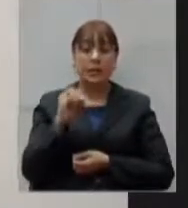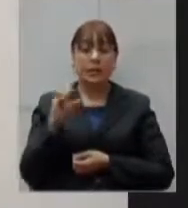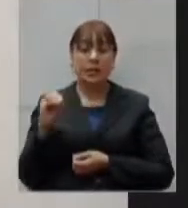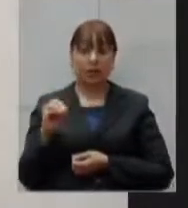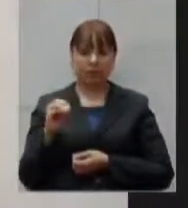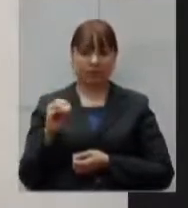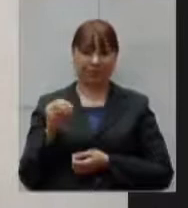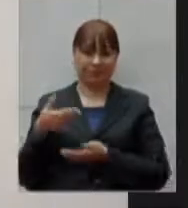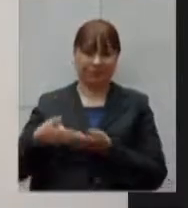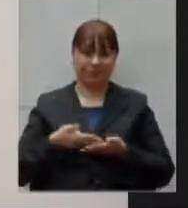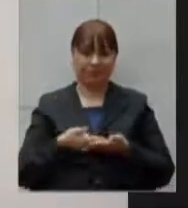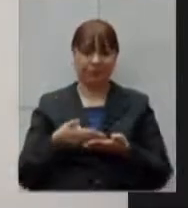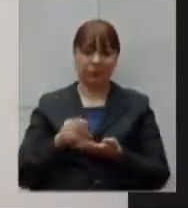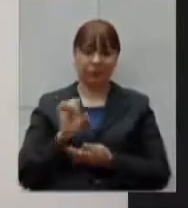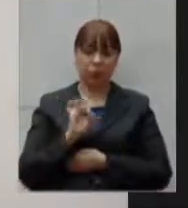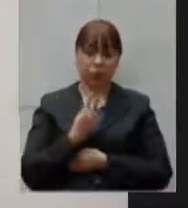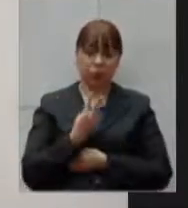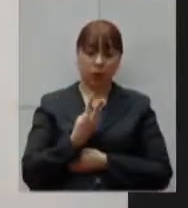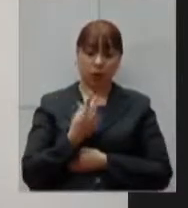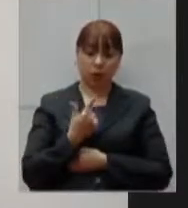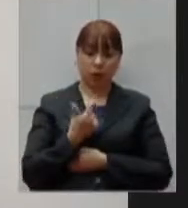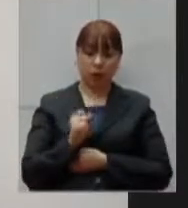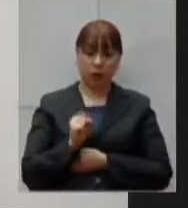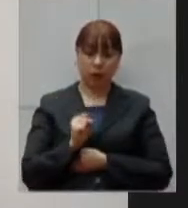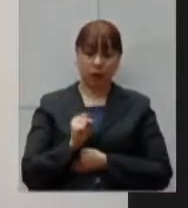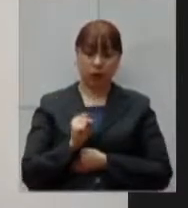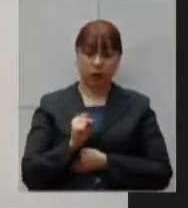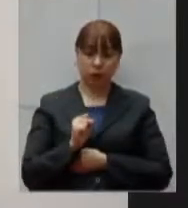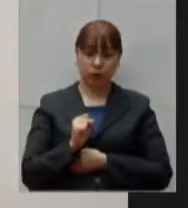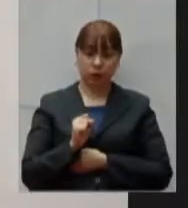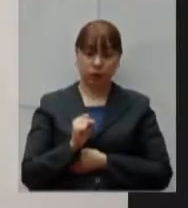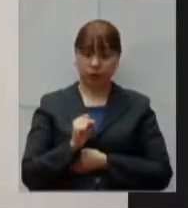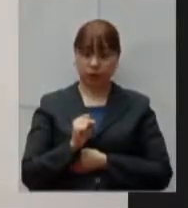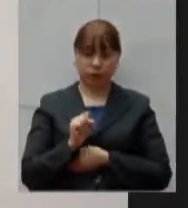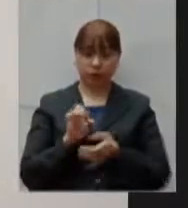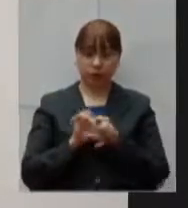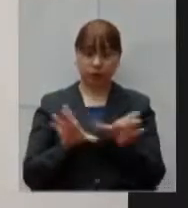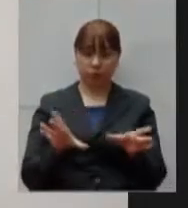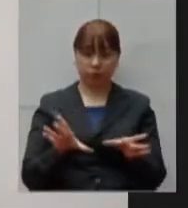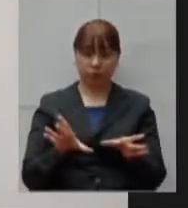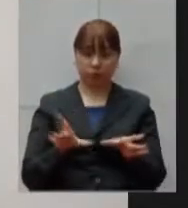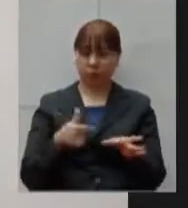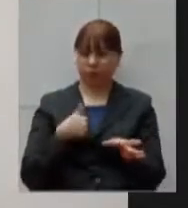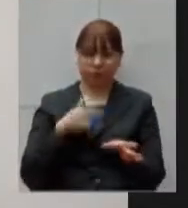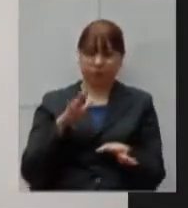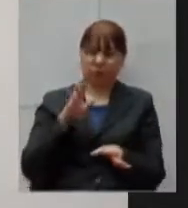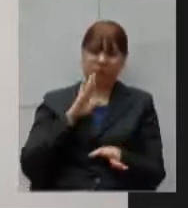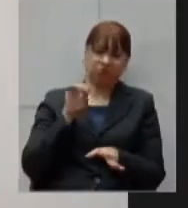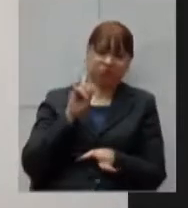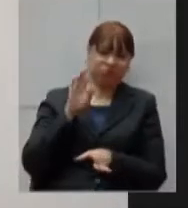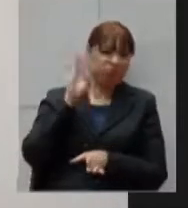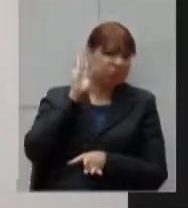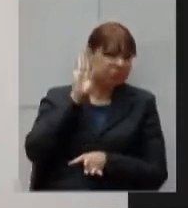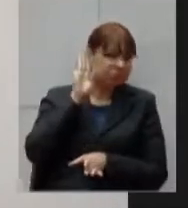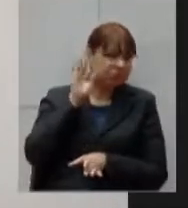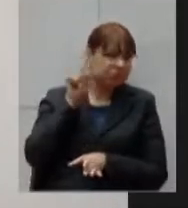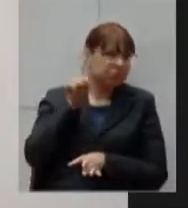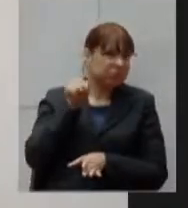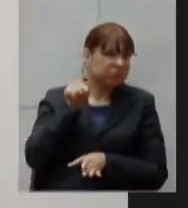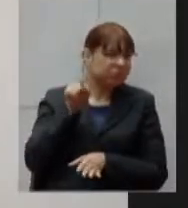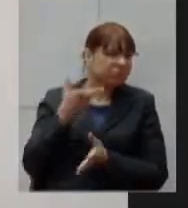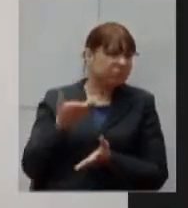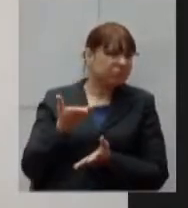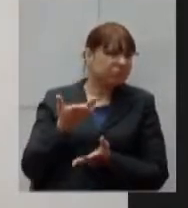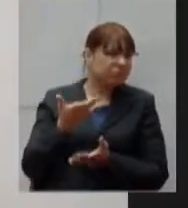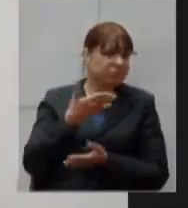328 foram liberados 29,8 eu não escuto o governador de Minas cobrando isso do governo